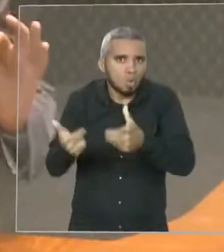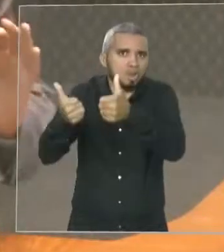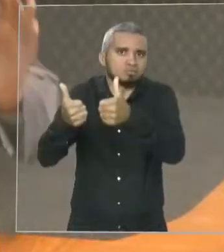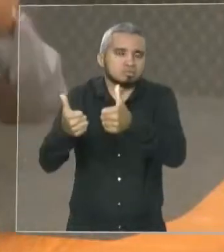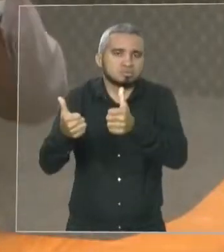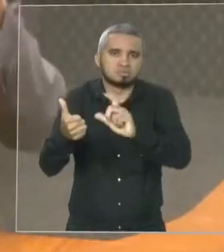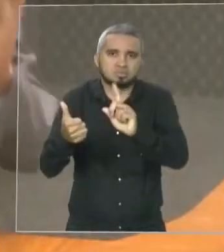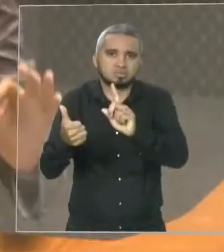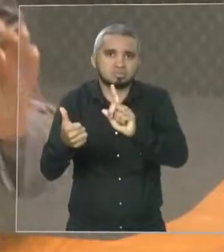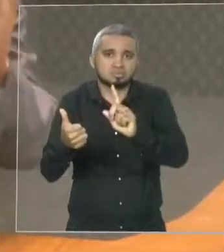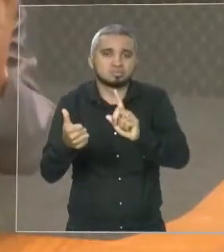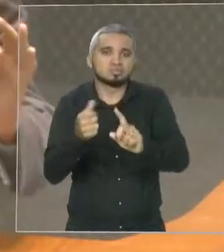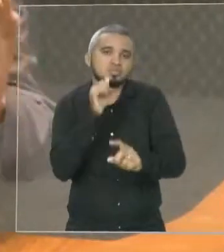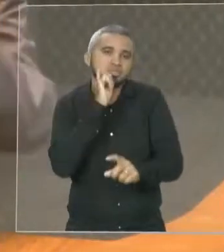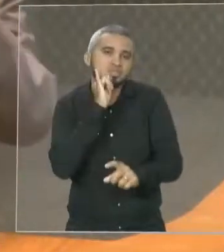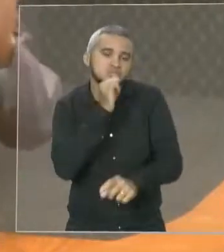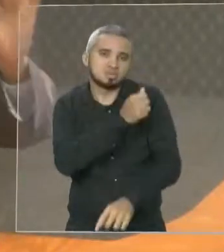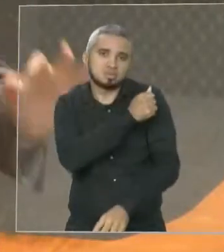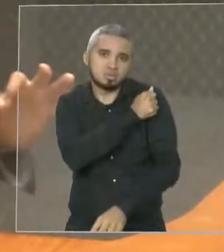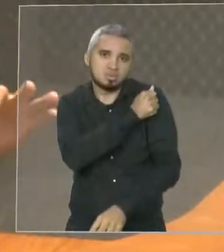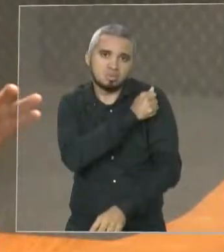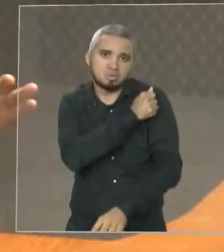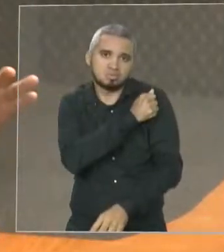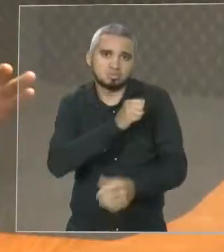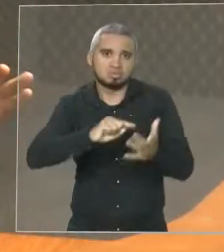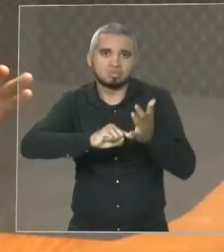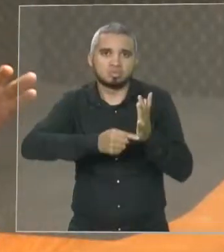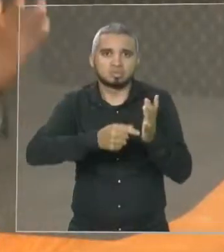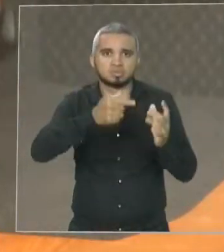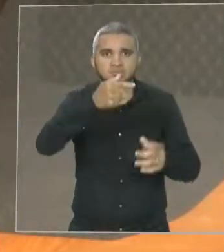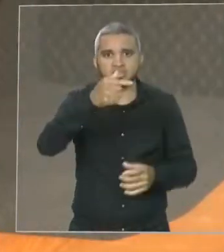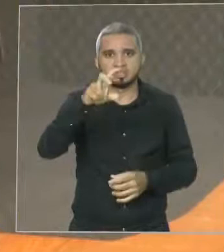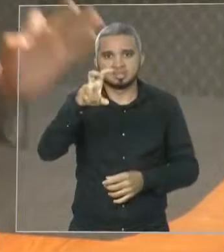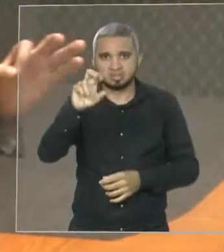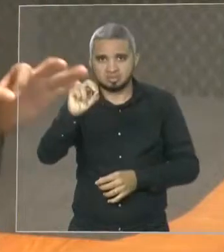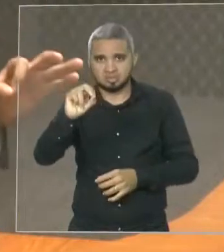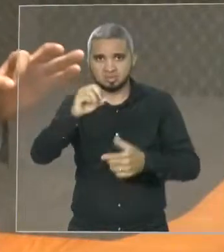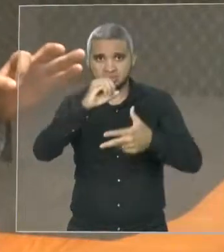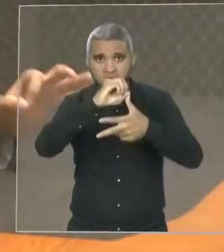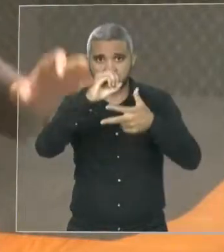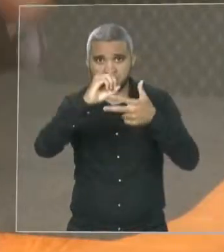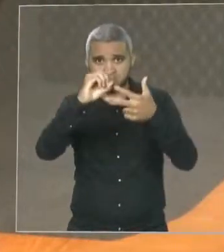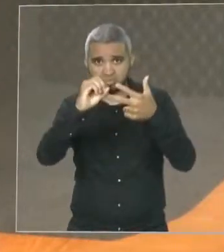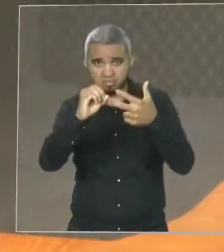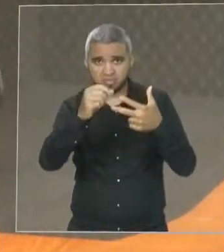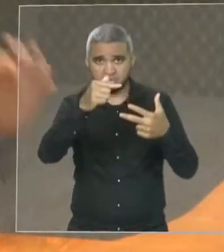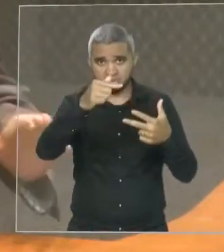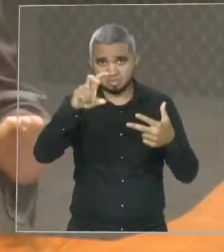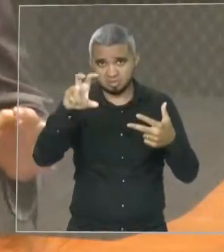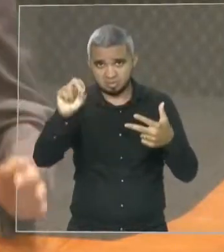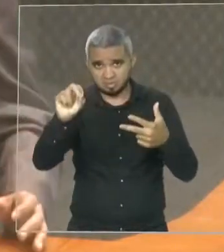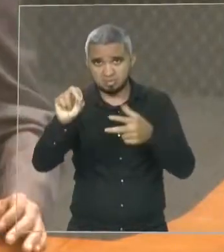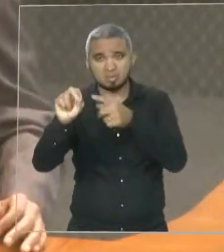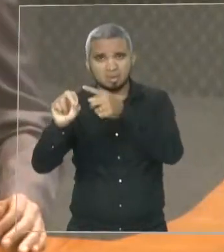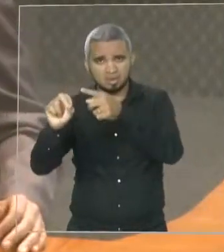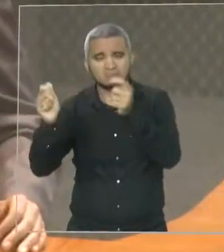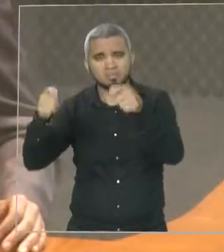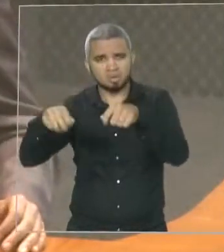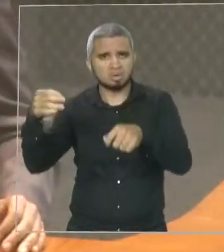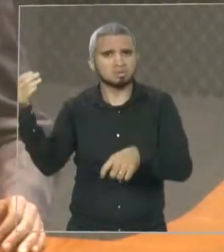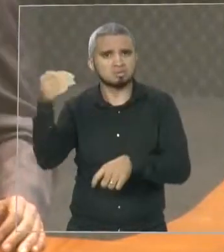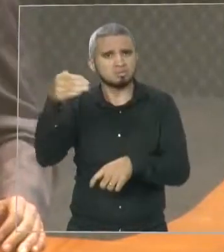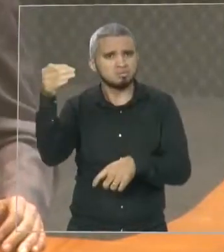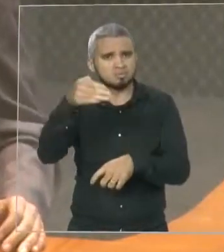tem nota 750 no Enem, ele está apto a frequentar qualquer